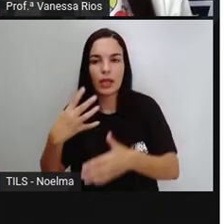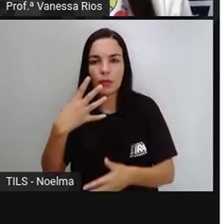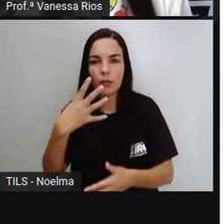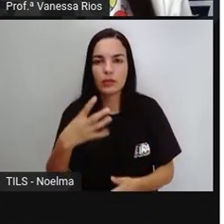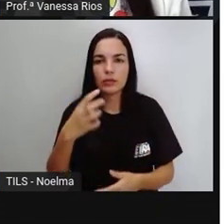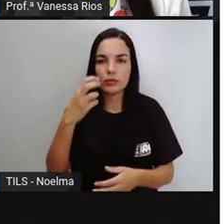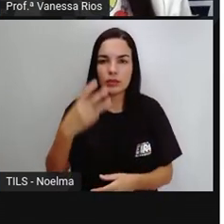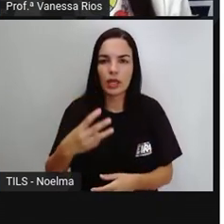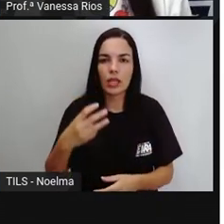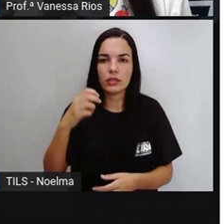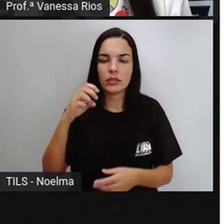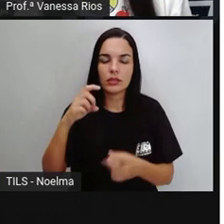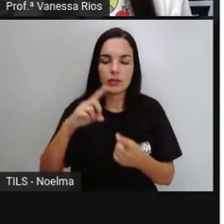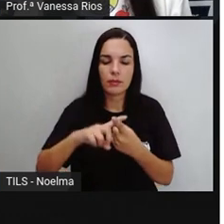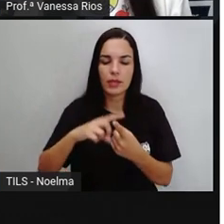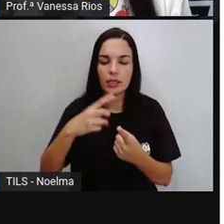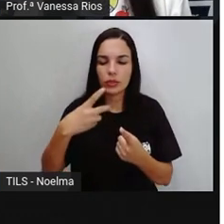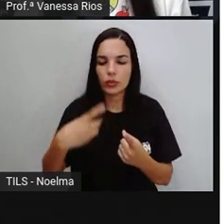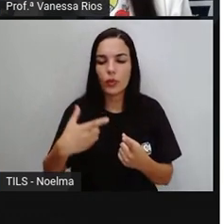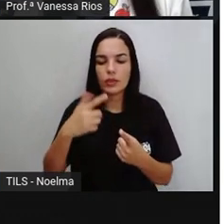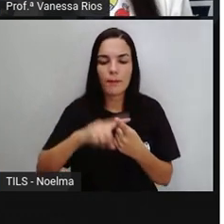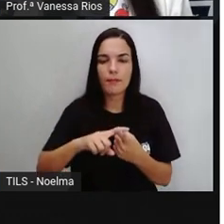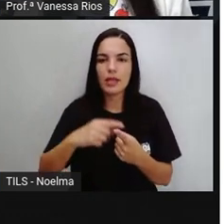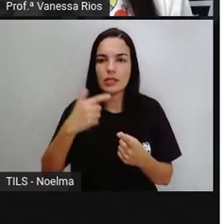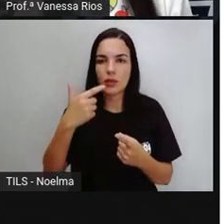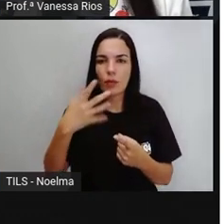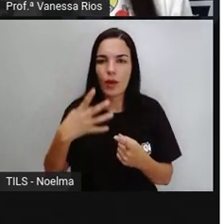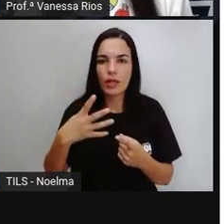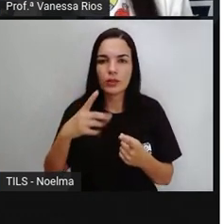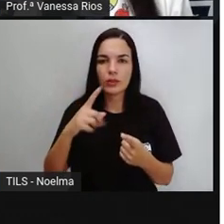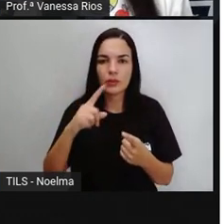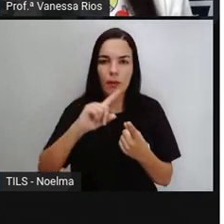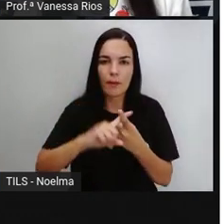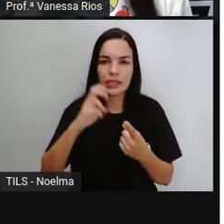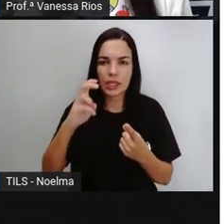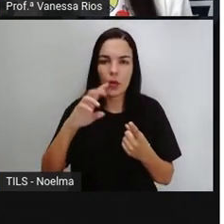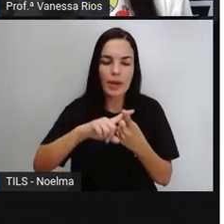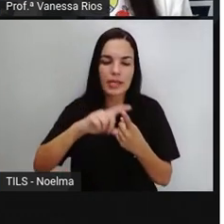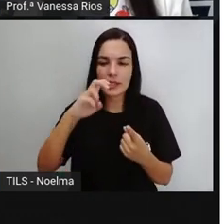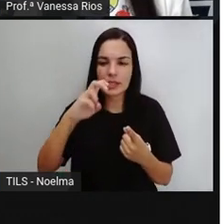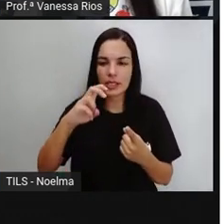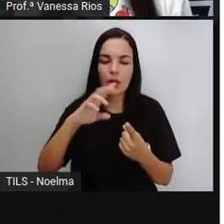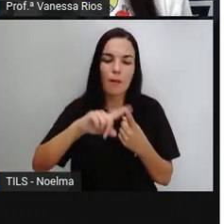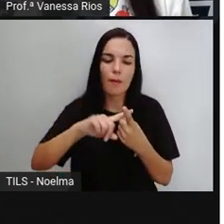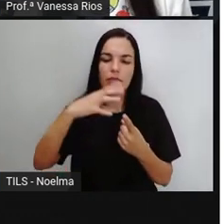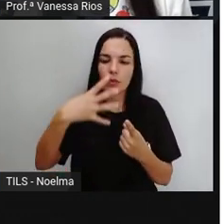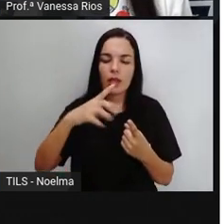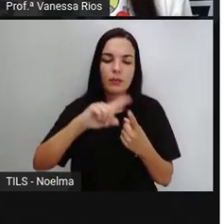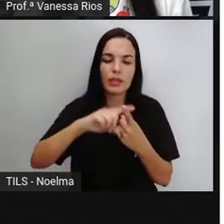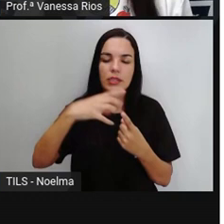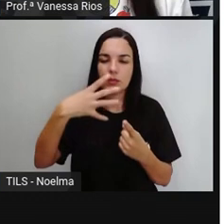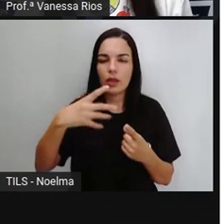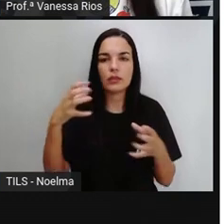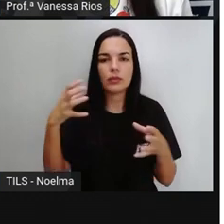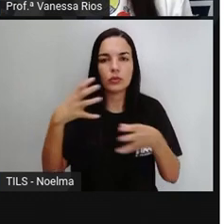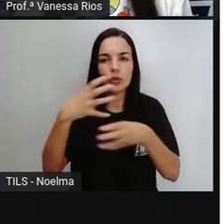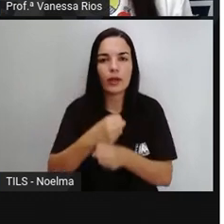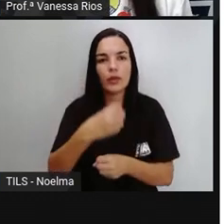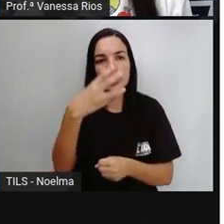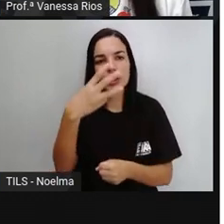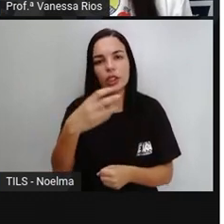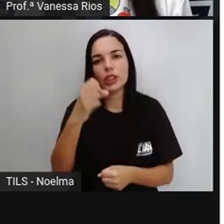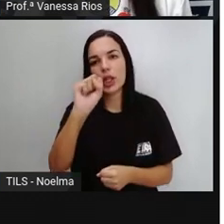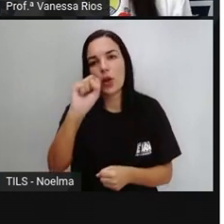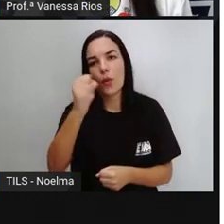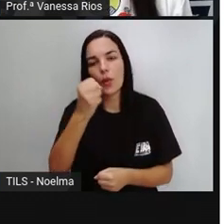4 mais 3 mais 3 mais 2 mais 4 mais 5 mais 4 e mais 4. Encontrou o total aí de